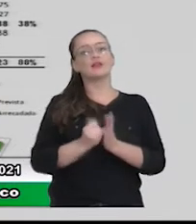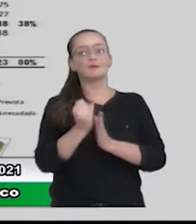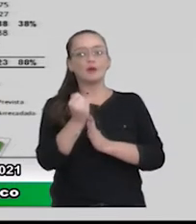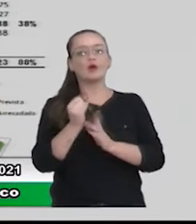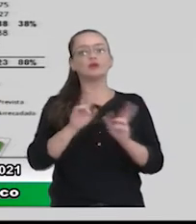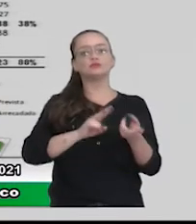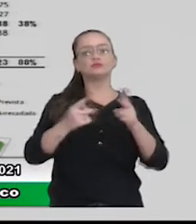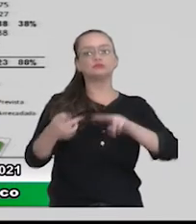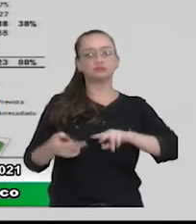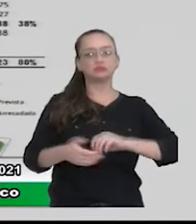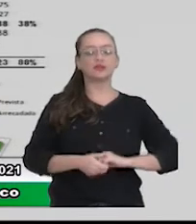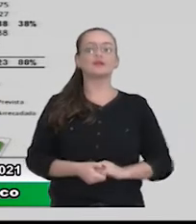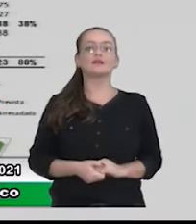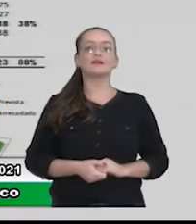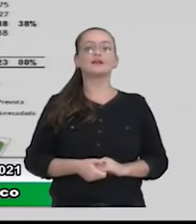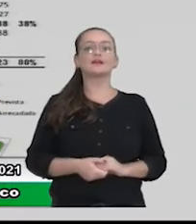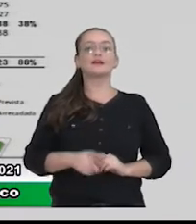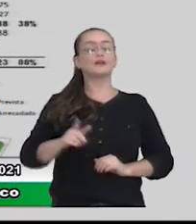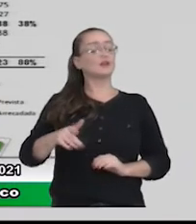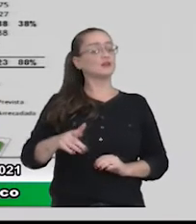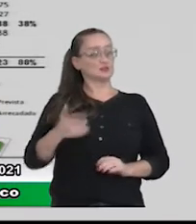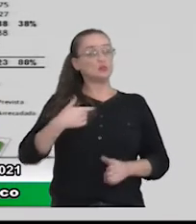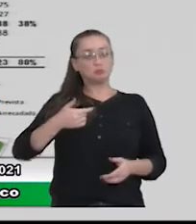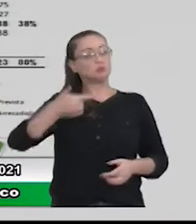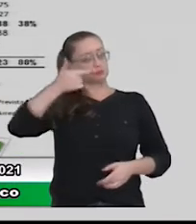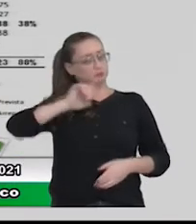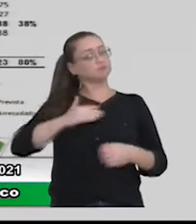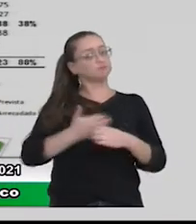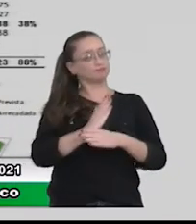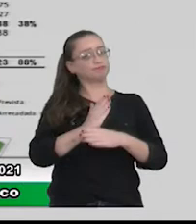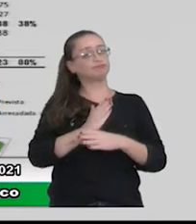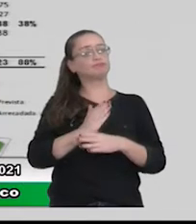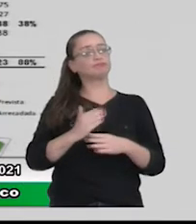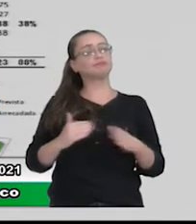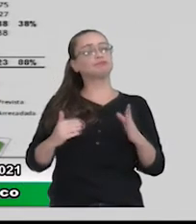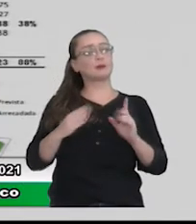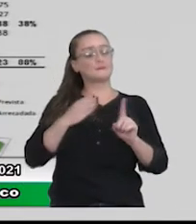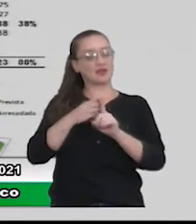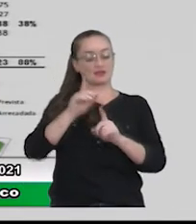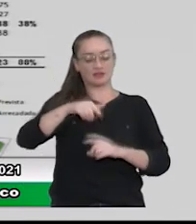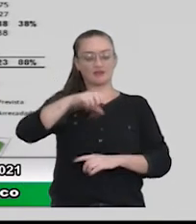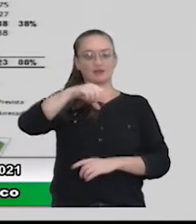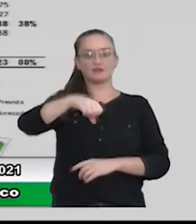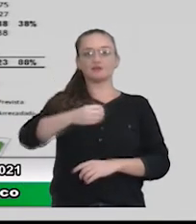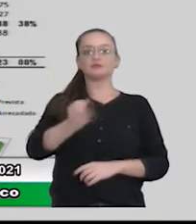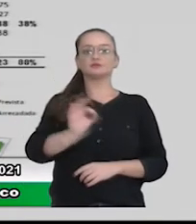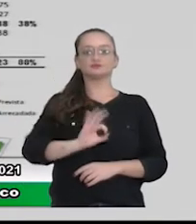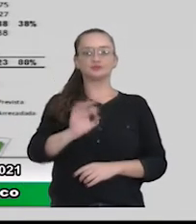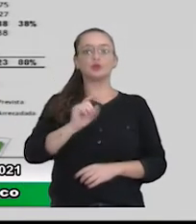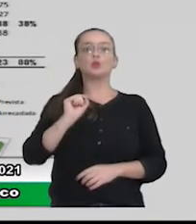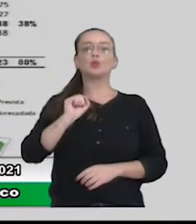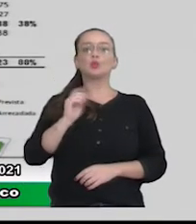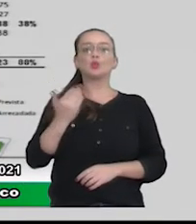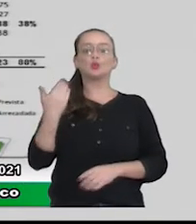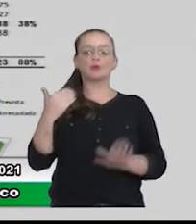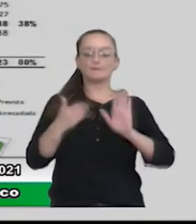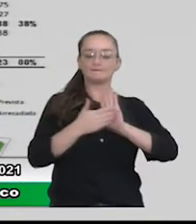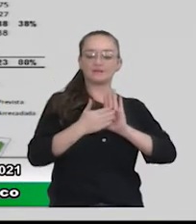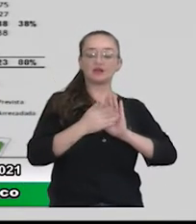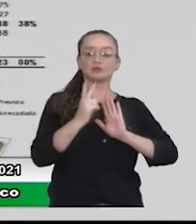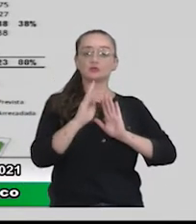transferências, praticamente a gente cumpriu a meta, que foi de 96% do que estava previsto, que era 2 bi,